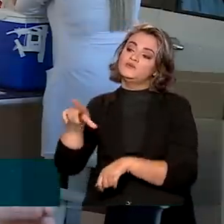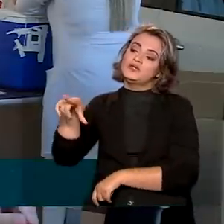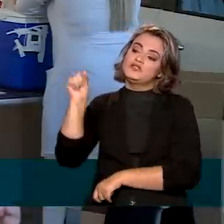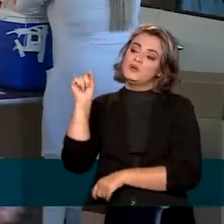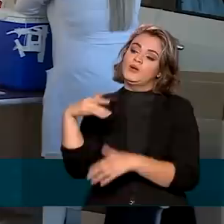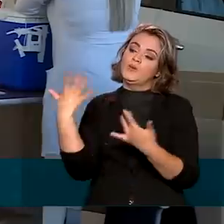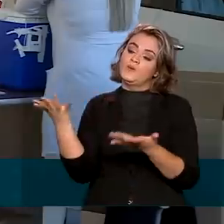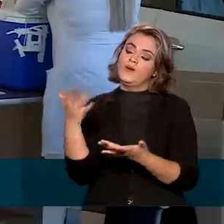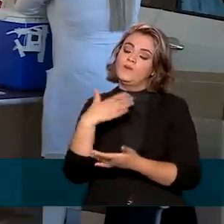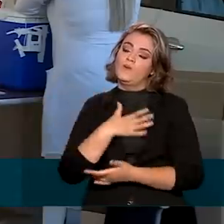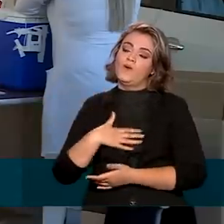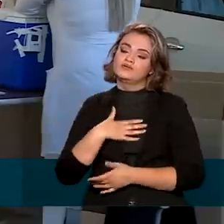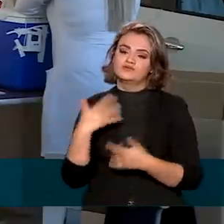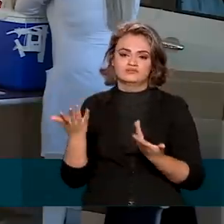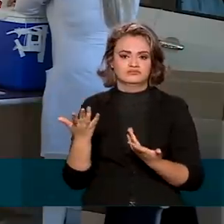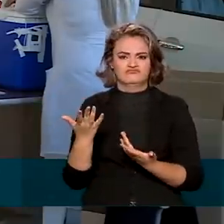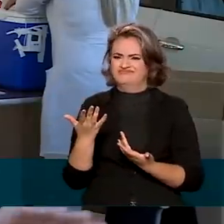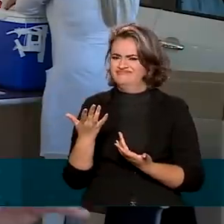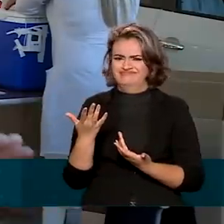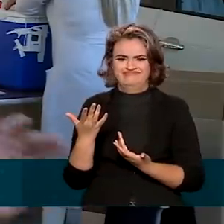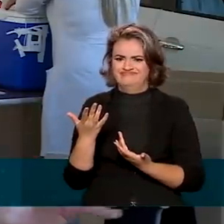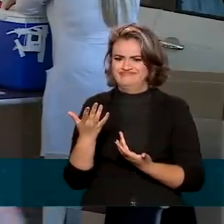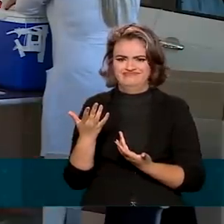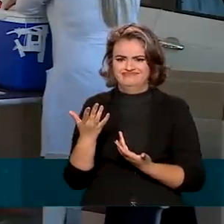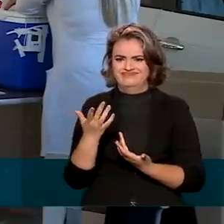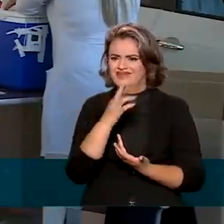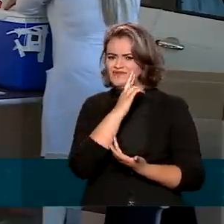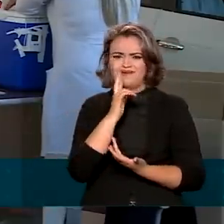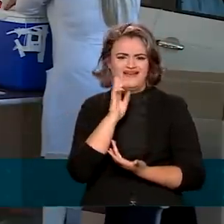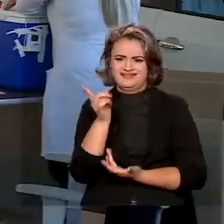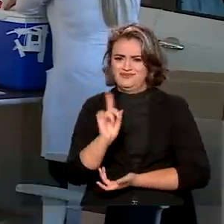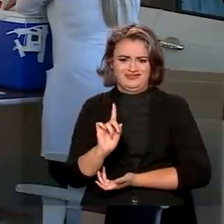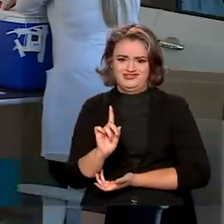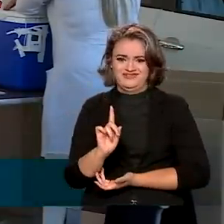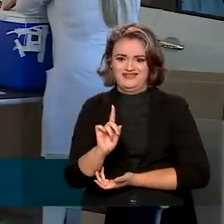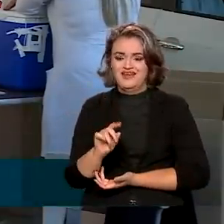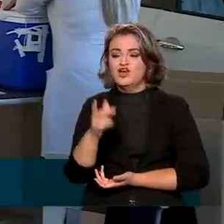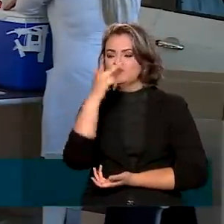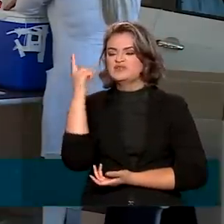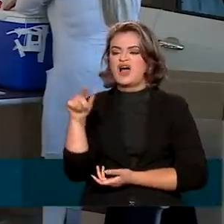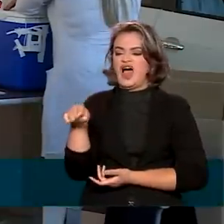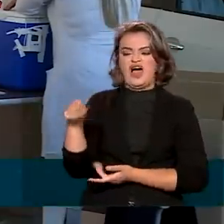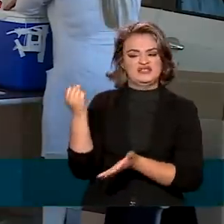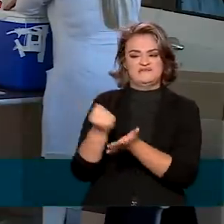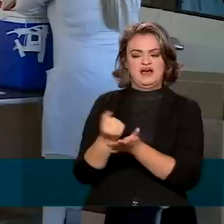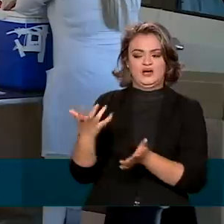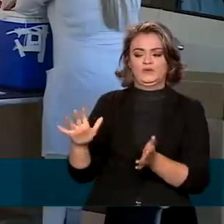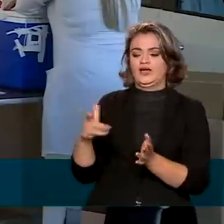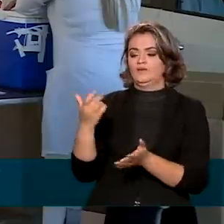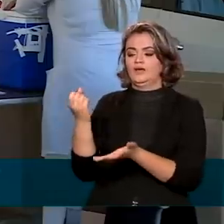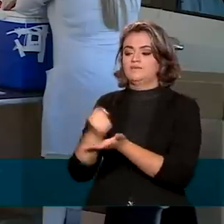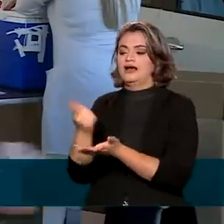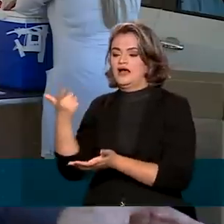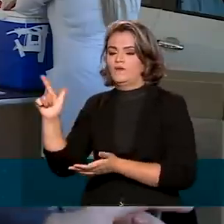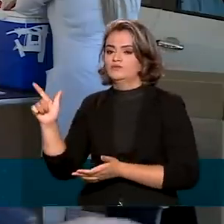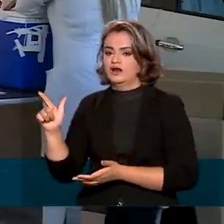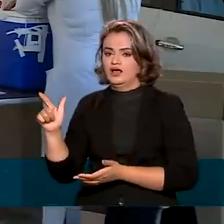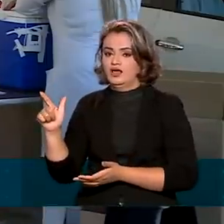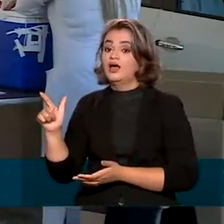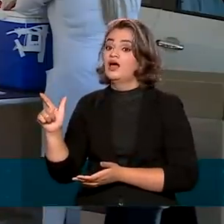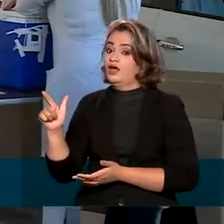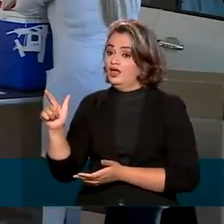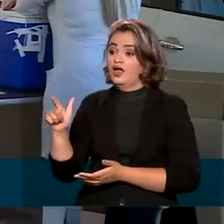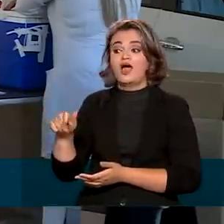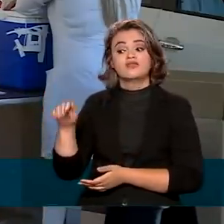laboratório de preferência como se fosse um menu de restaurante. Pessoas que estavam se negando a tomar determinado tipo de imunizante